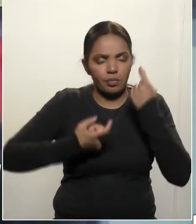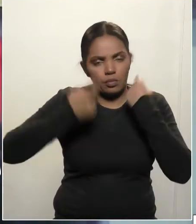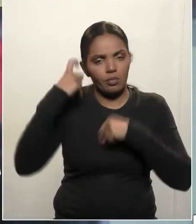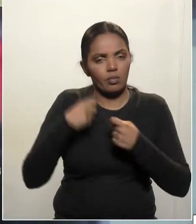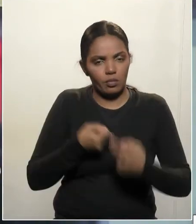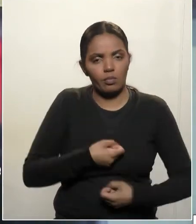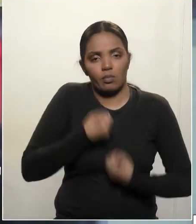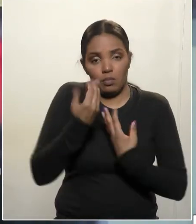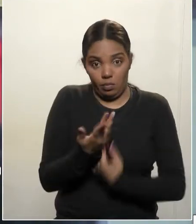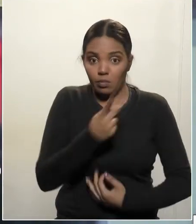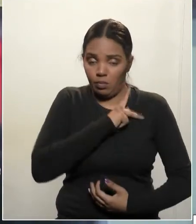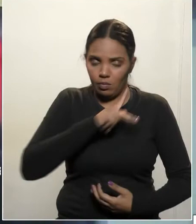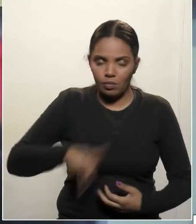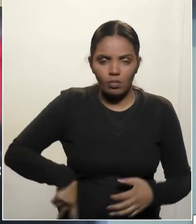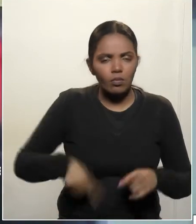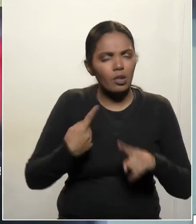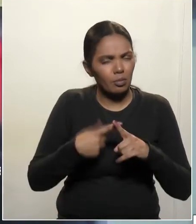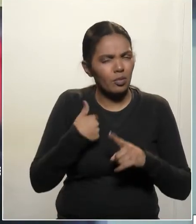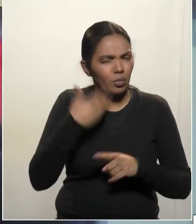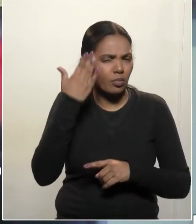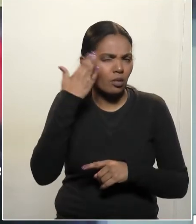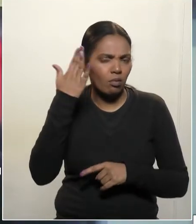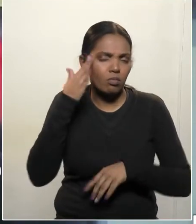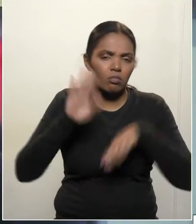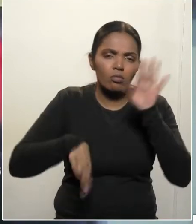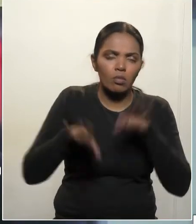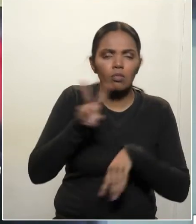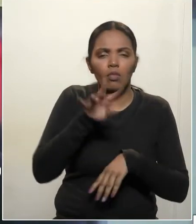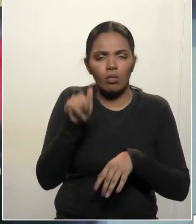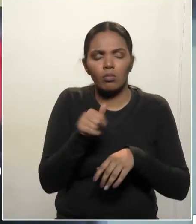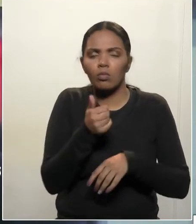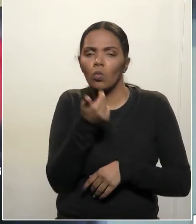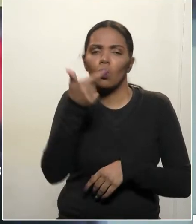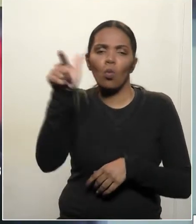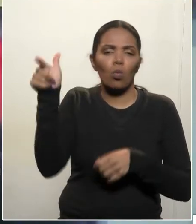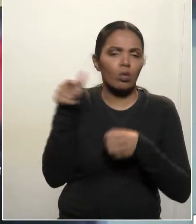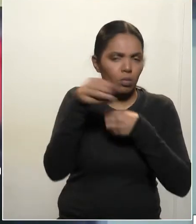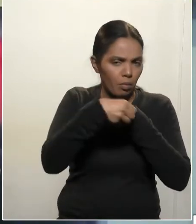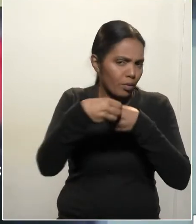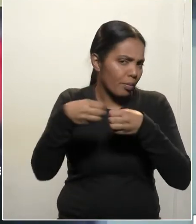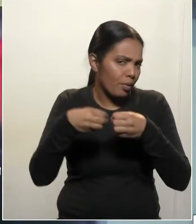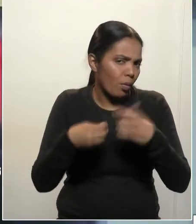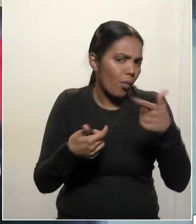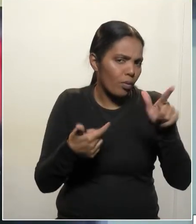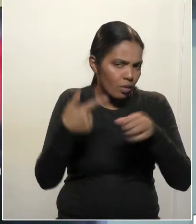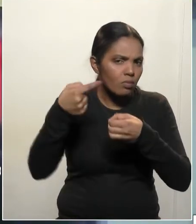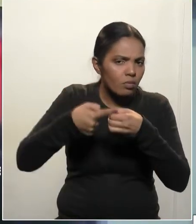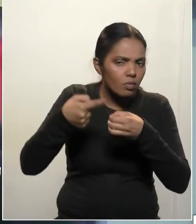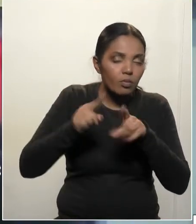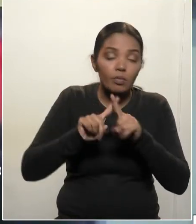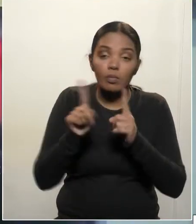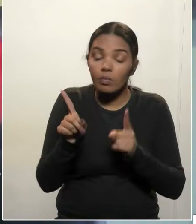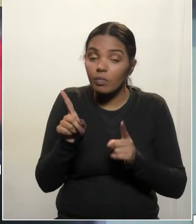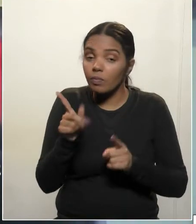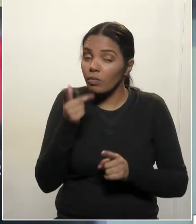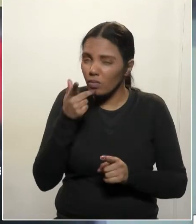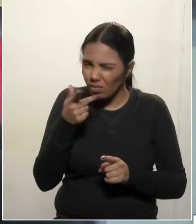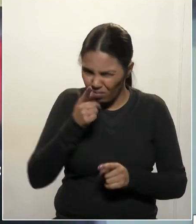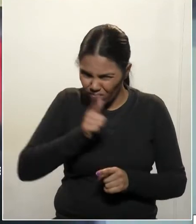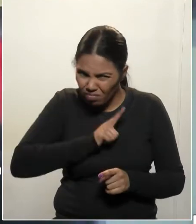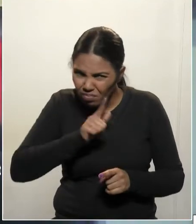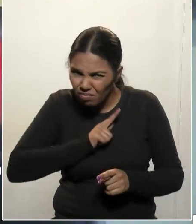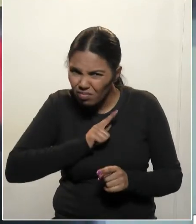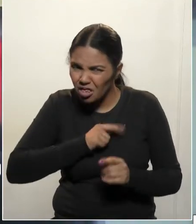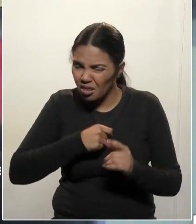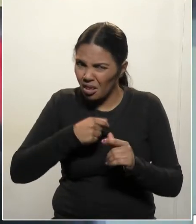senhor presidente, porque eu sei que isso aí talvez seja estendido para as outras regiões metropolitanas, mas a alegação que estão tendo prejuízo, eu acho que deveria